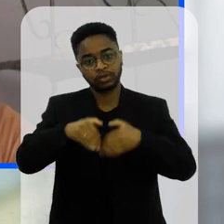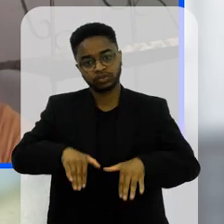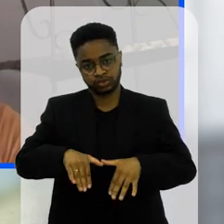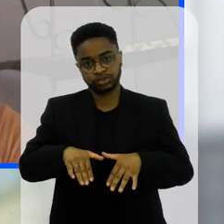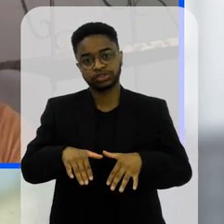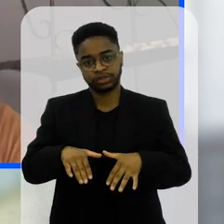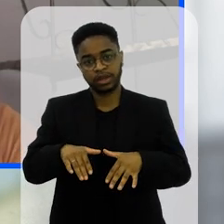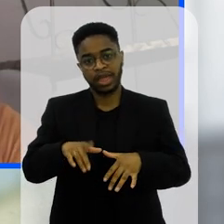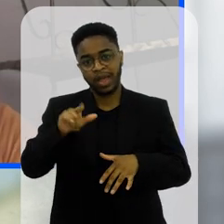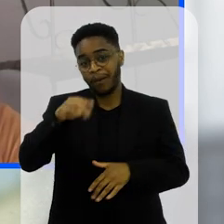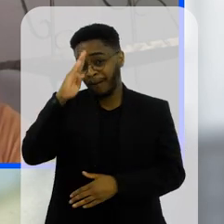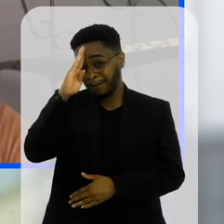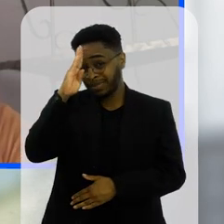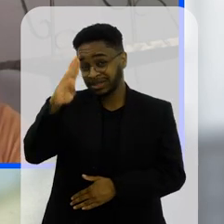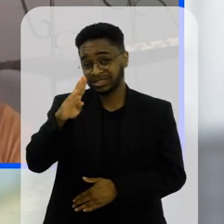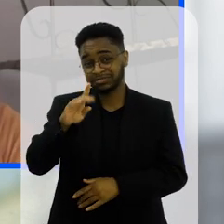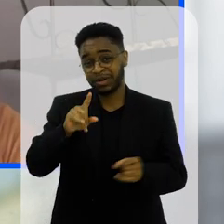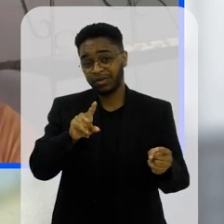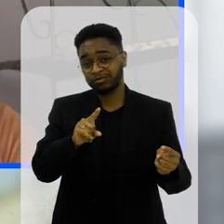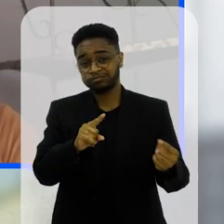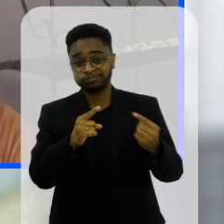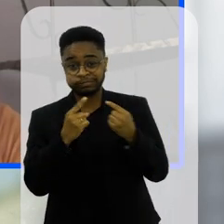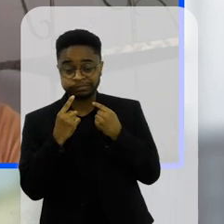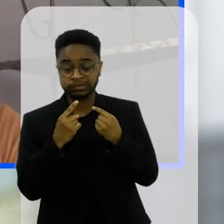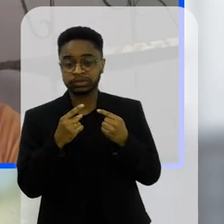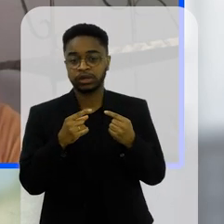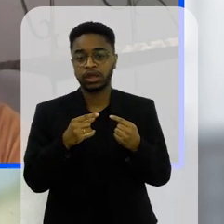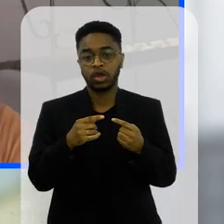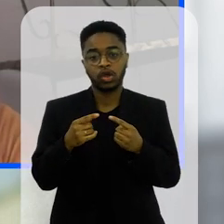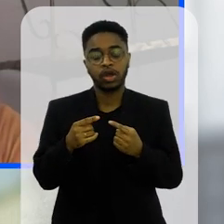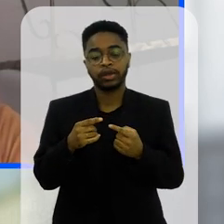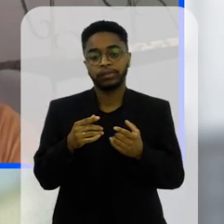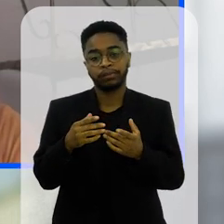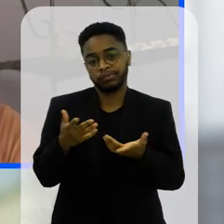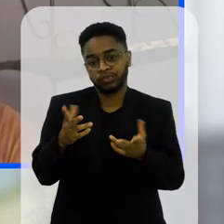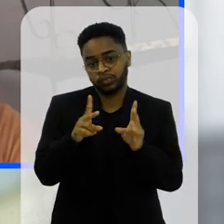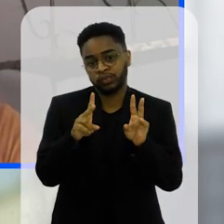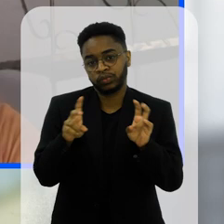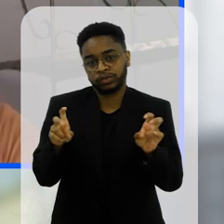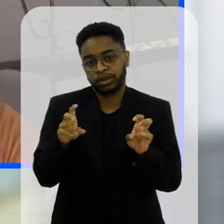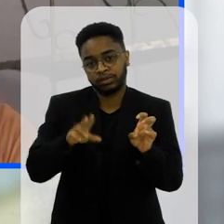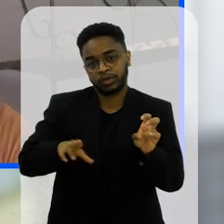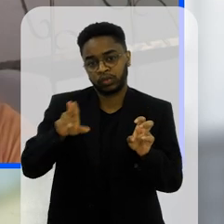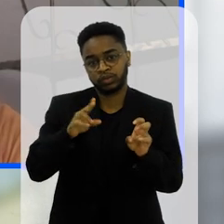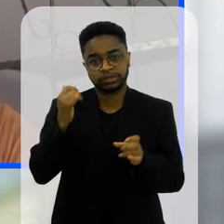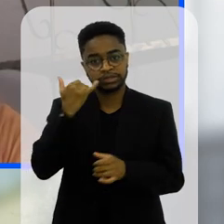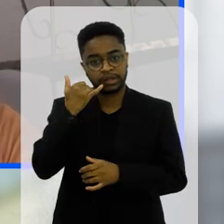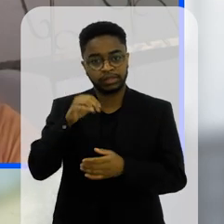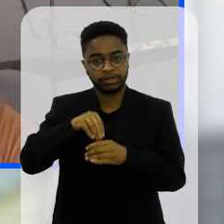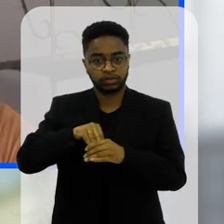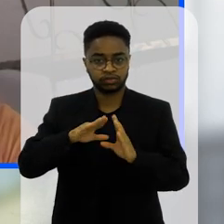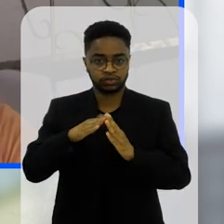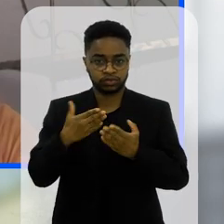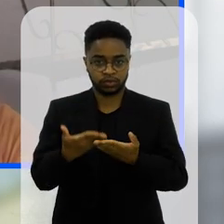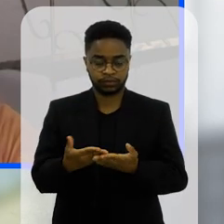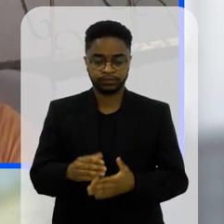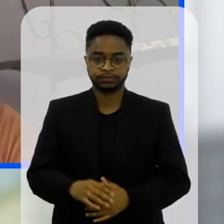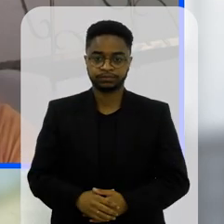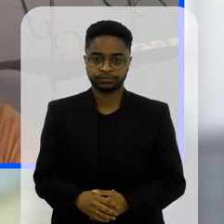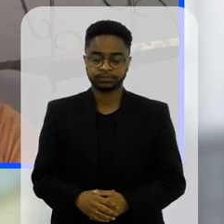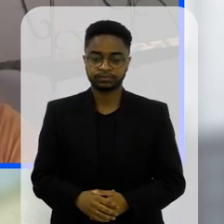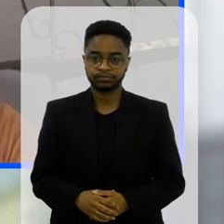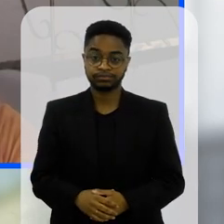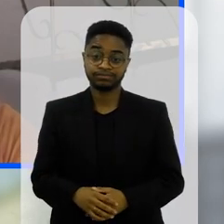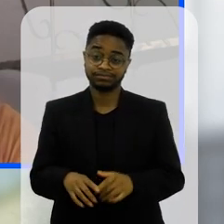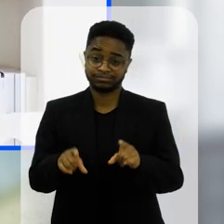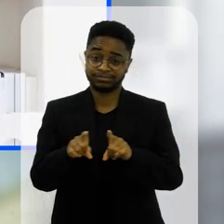o nosso maior vilão aí é nessa questão do uso dos celulares da escola é